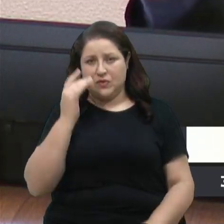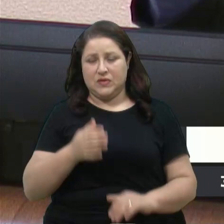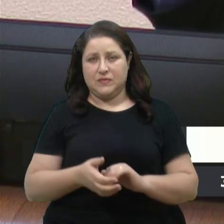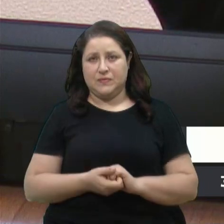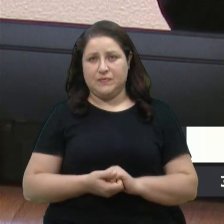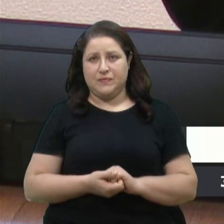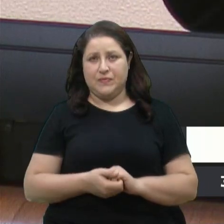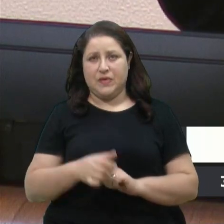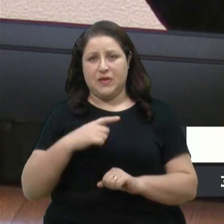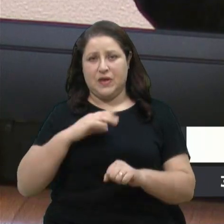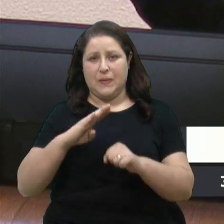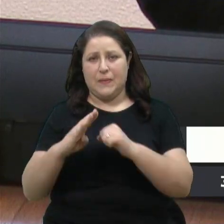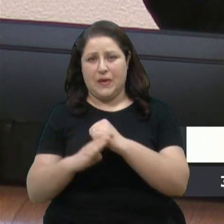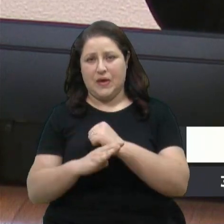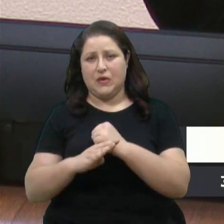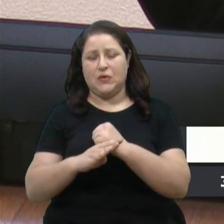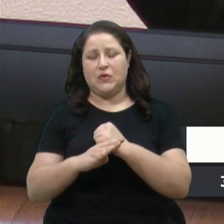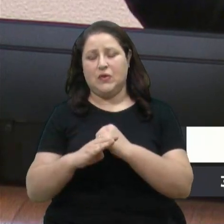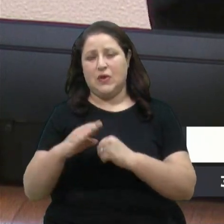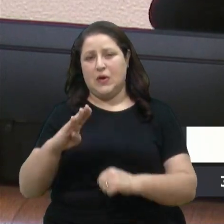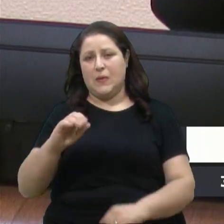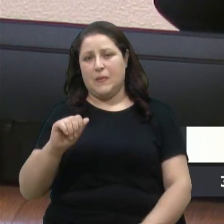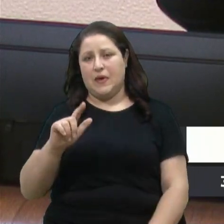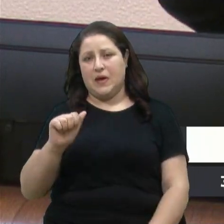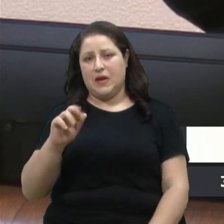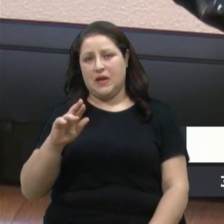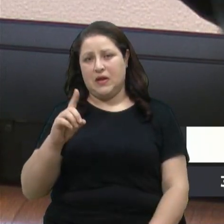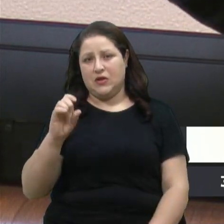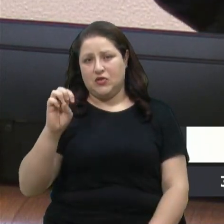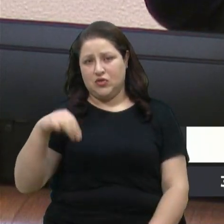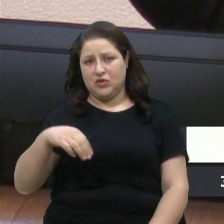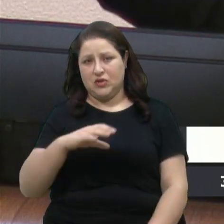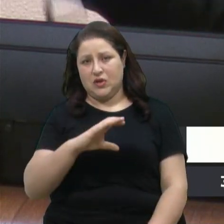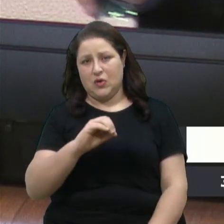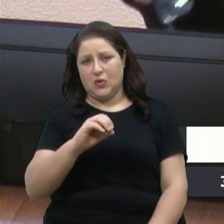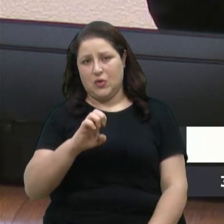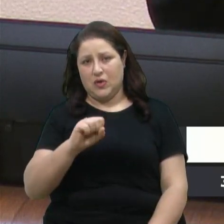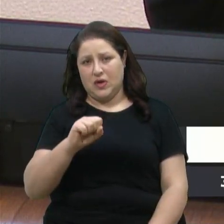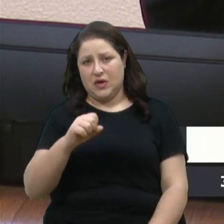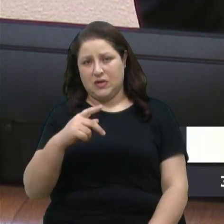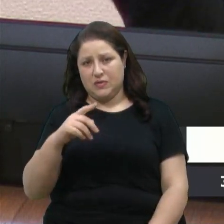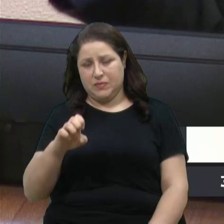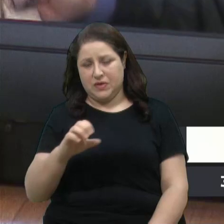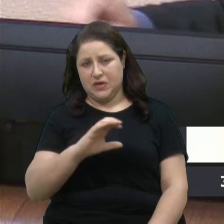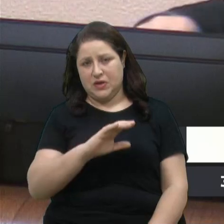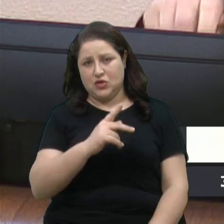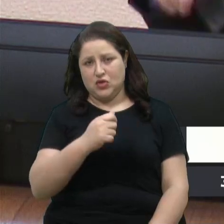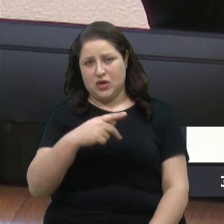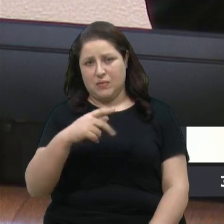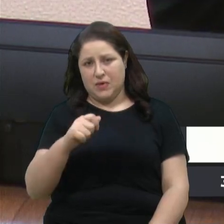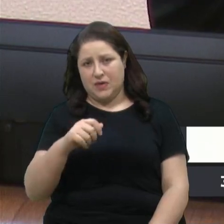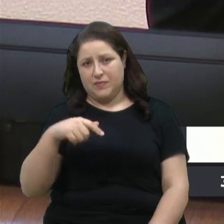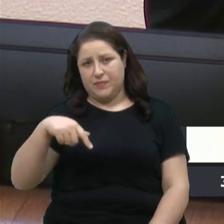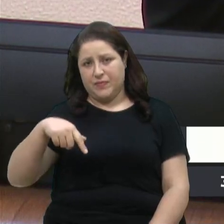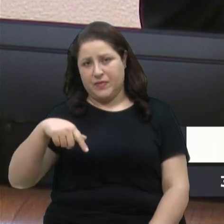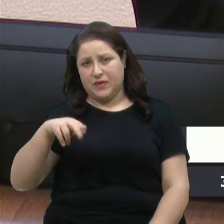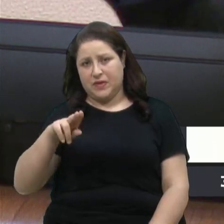Balardim, Coesp, Chapa, Cânion, Paraíso Cristal,